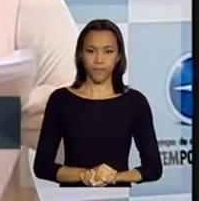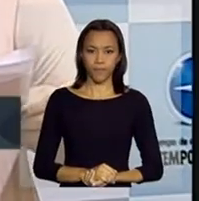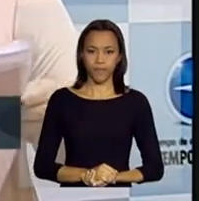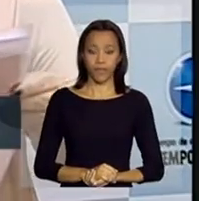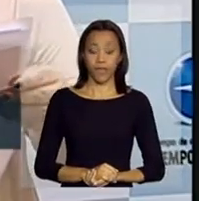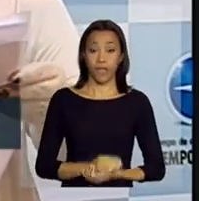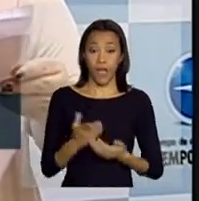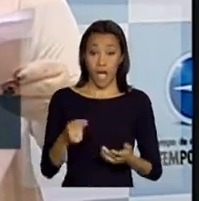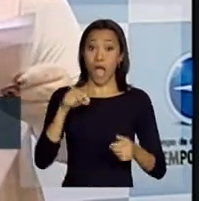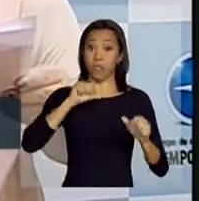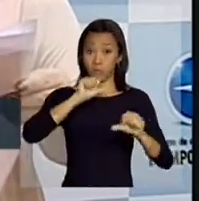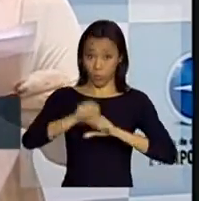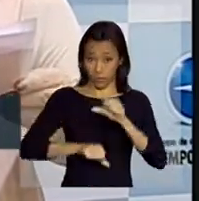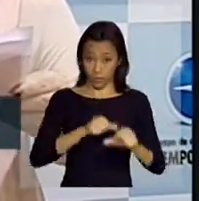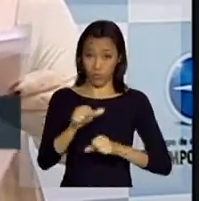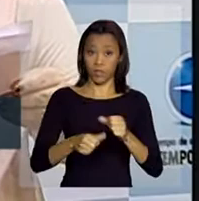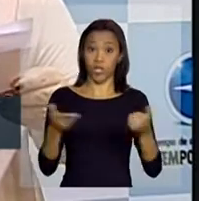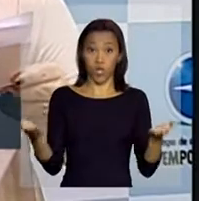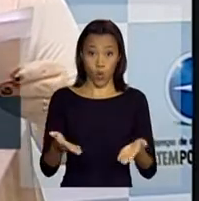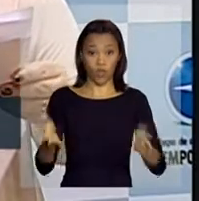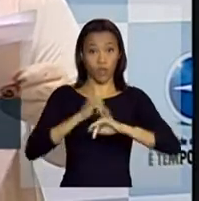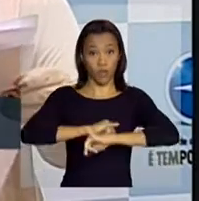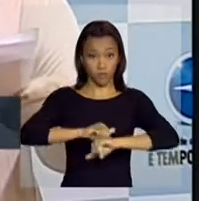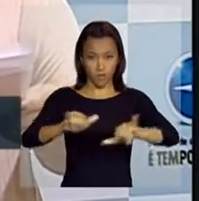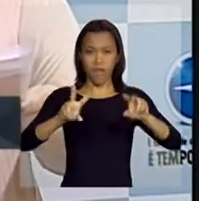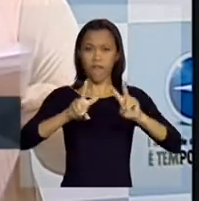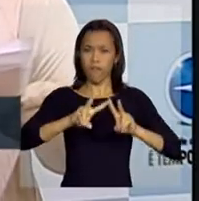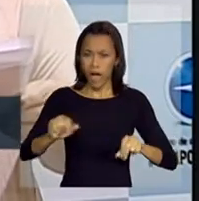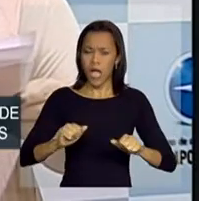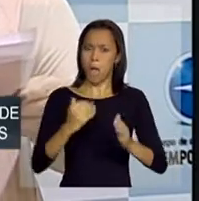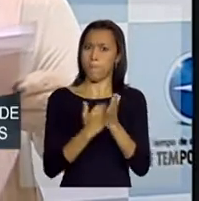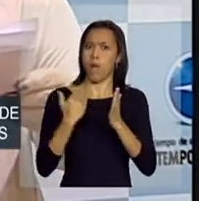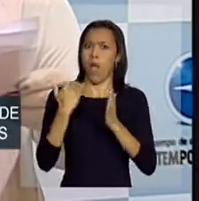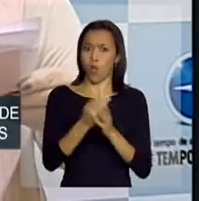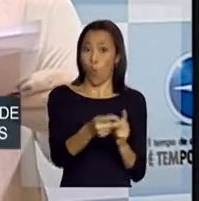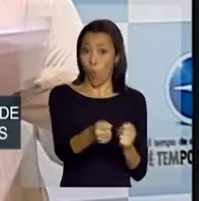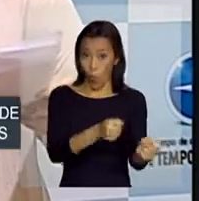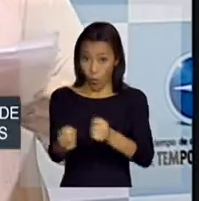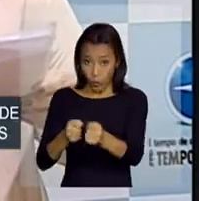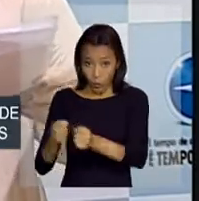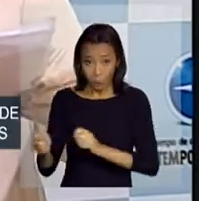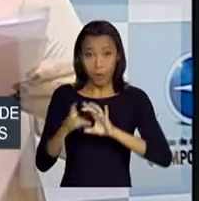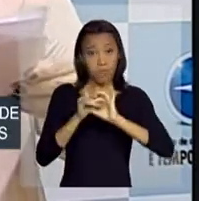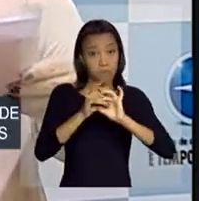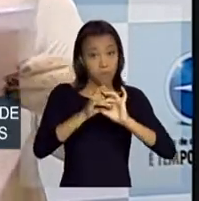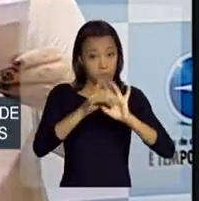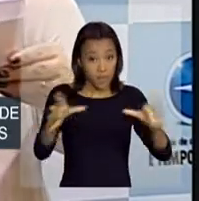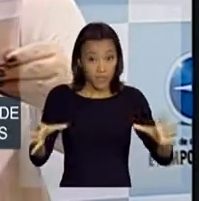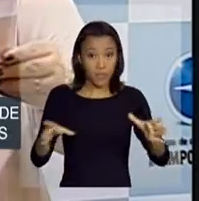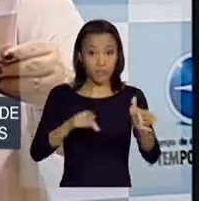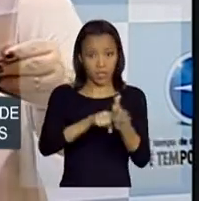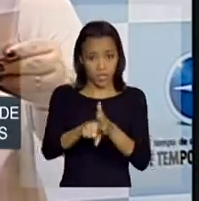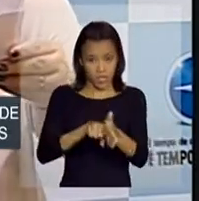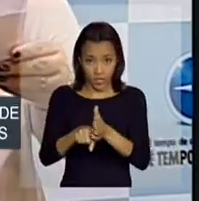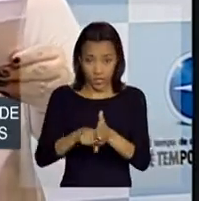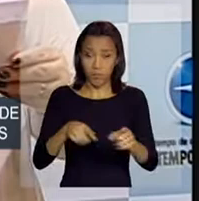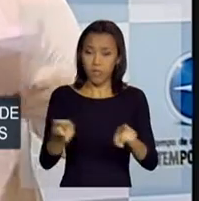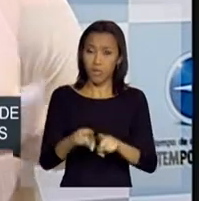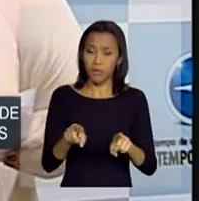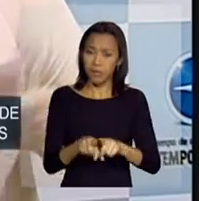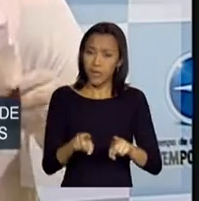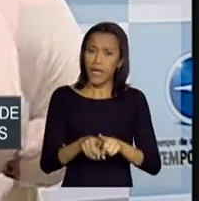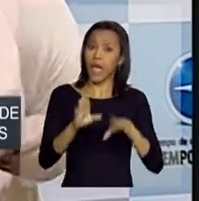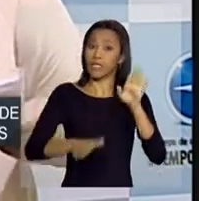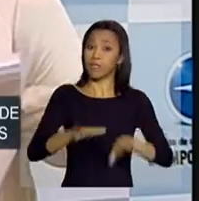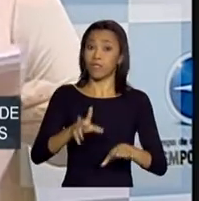Carla, as mudanças que vão ser anunciadas hoje vão aumentar o controle sobre as autorizações e exames, além de procedimentos que são